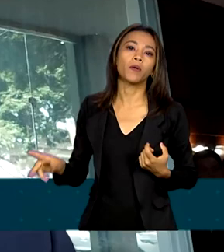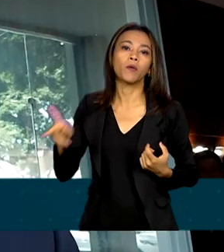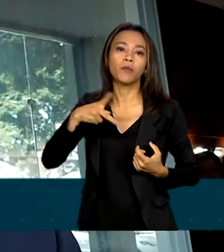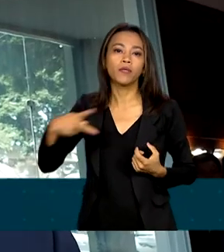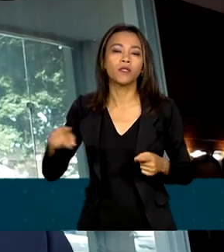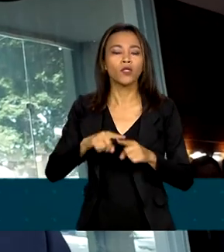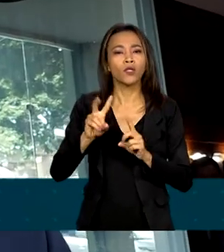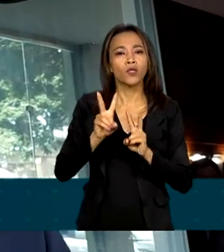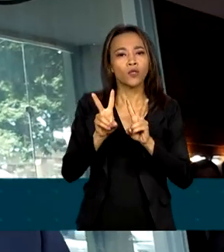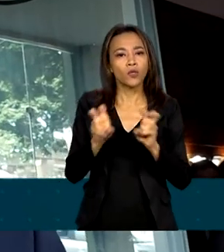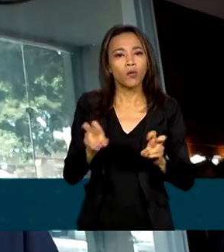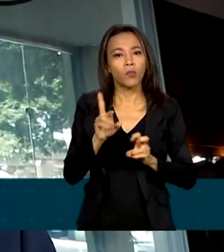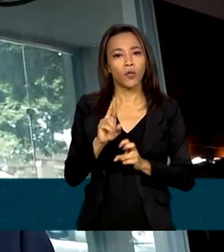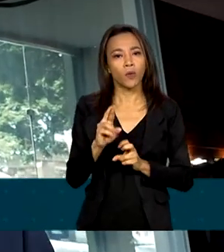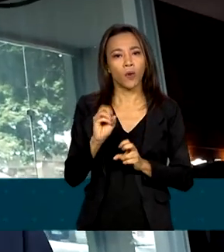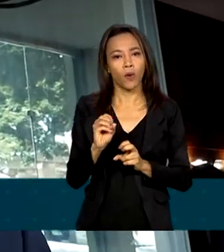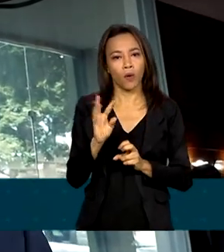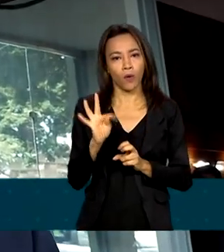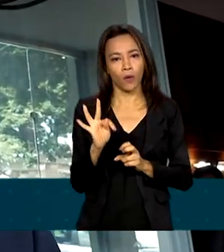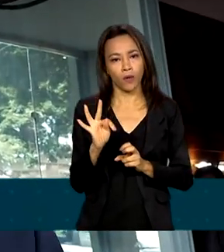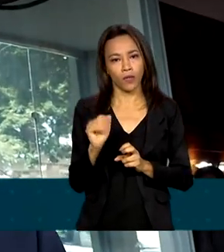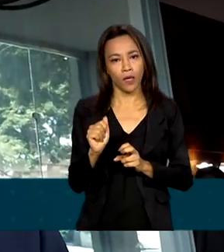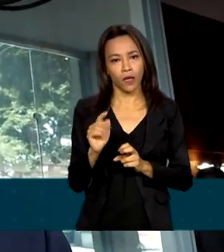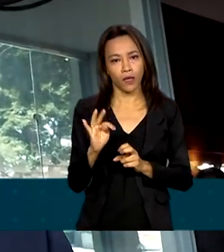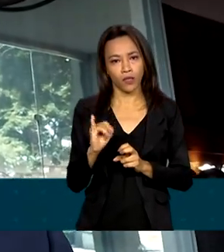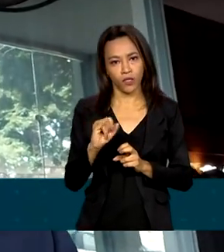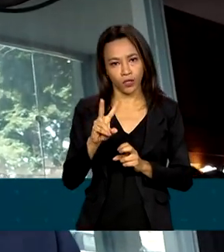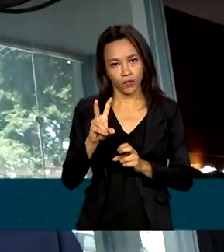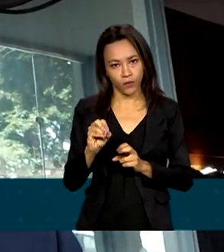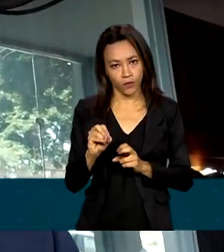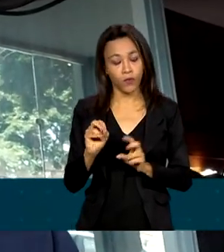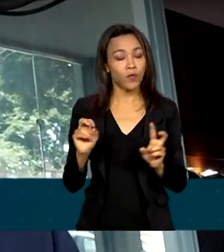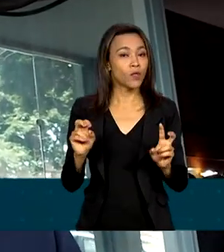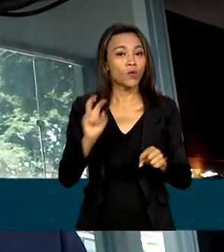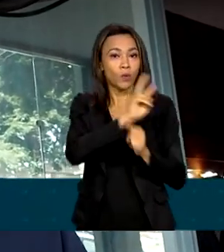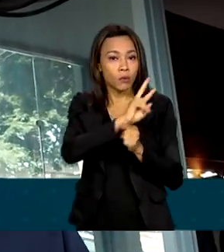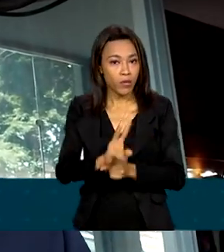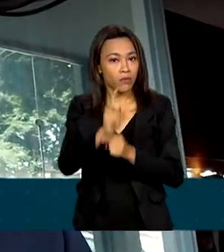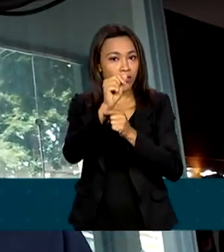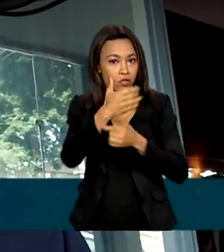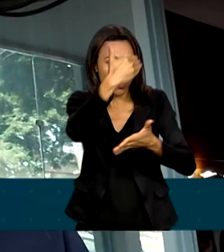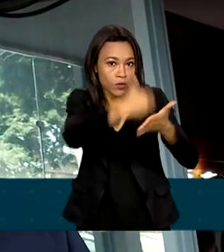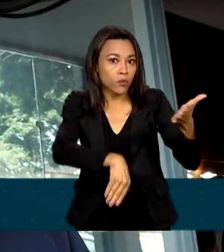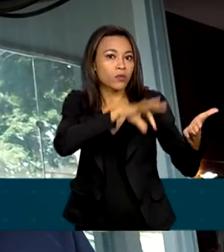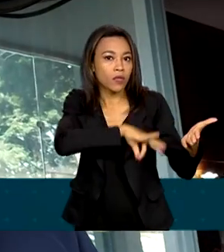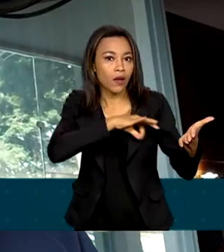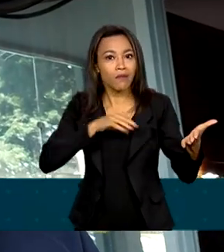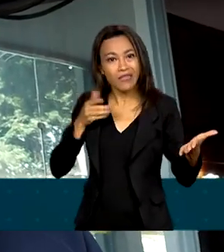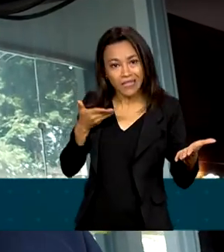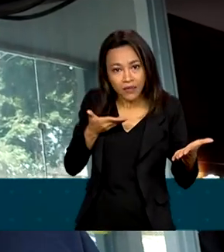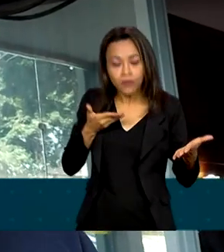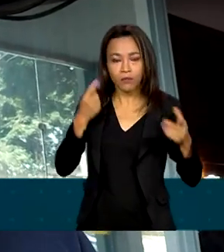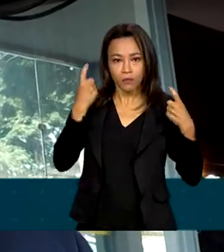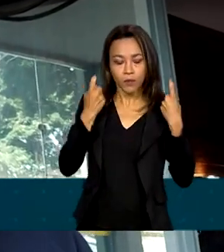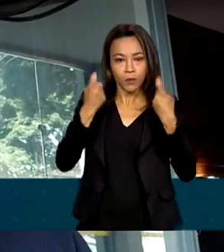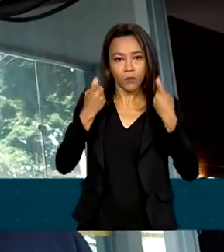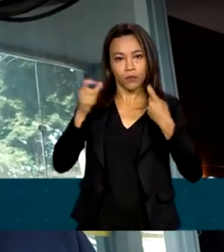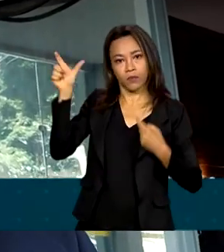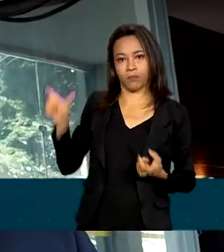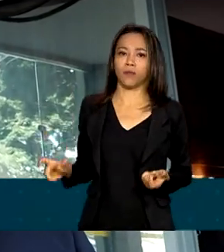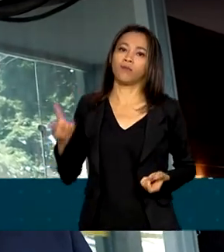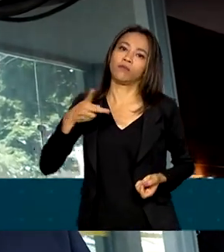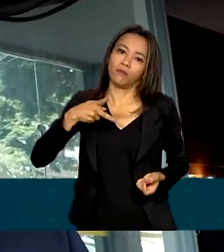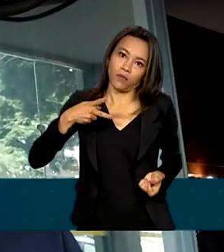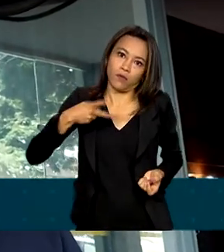rotativo, sobretudo o rotativo do consignado, que é uma coisa que preocupa muito o presidente. E a questão